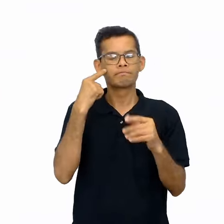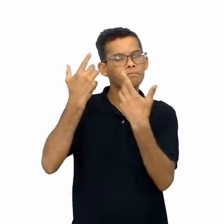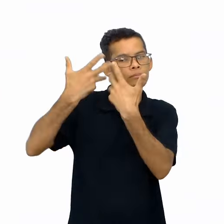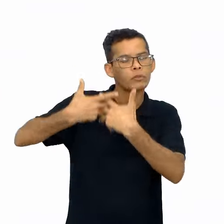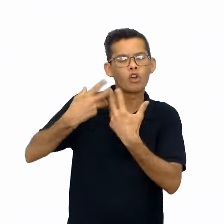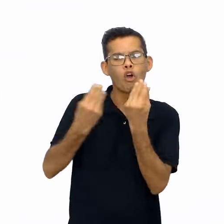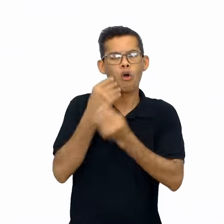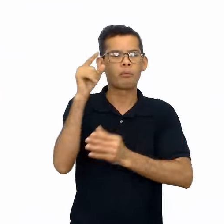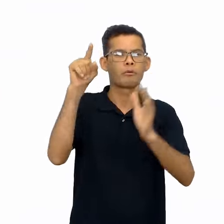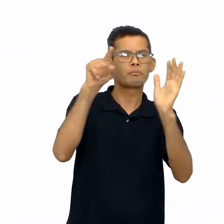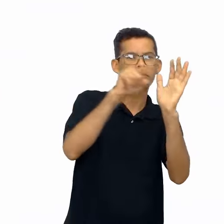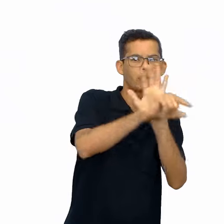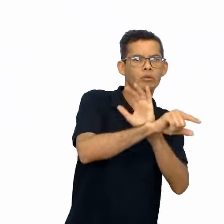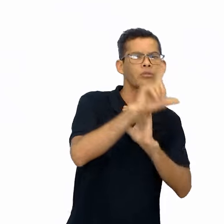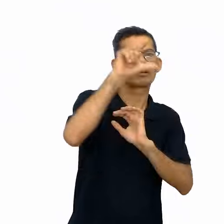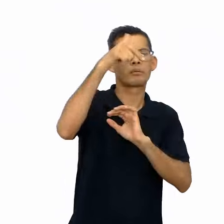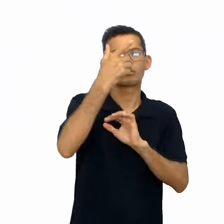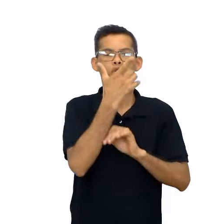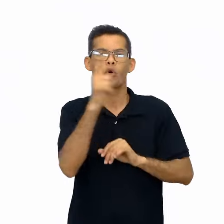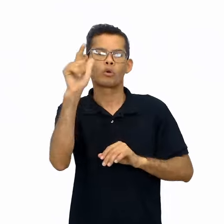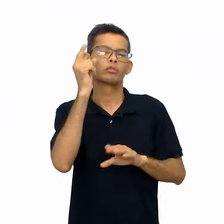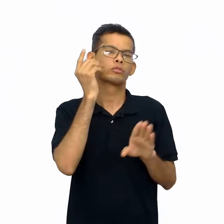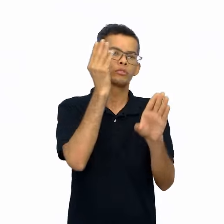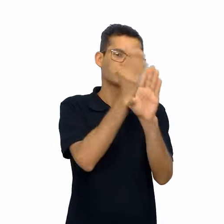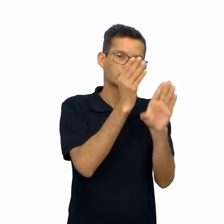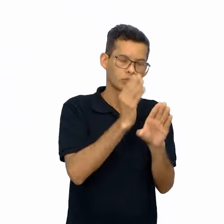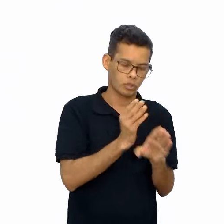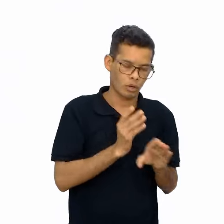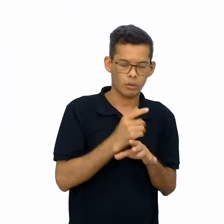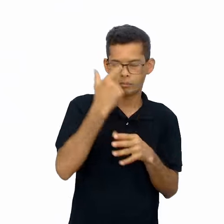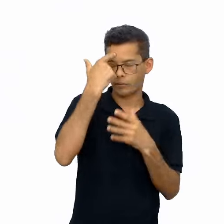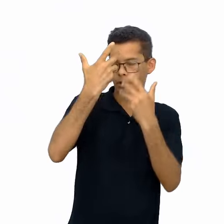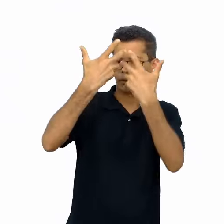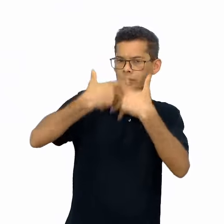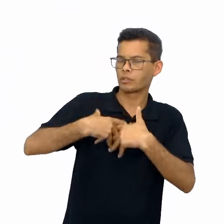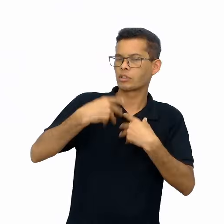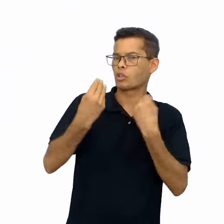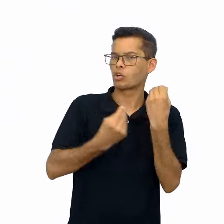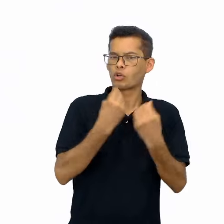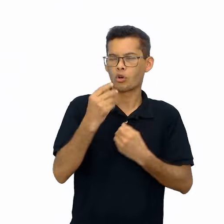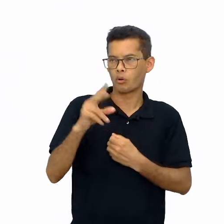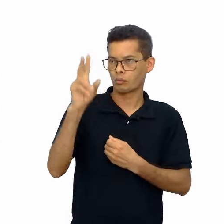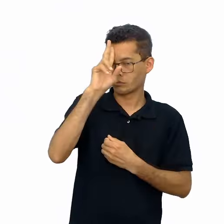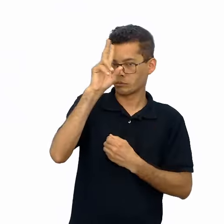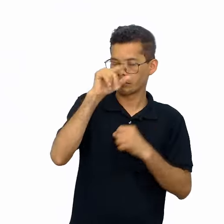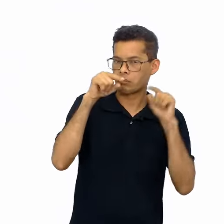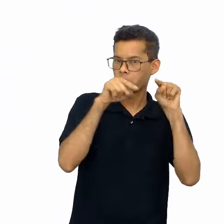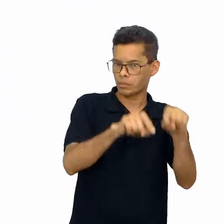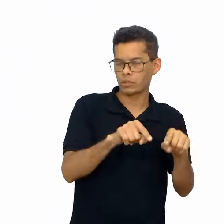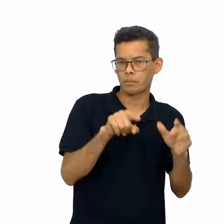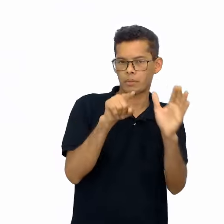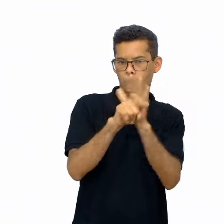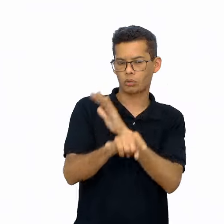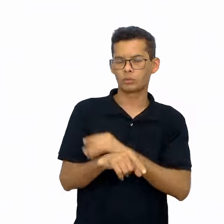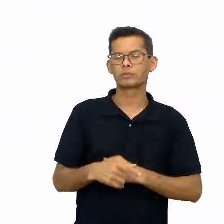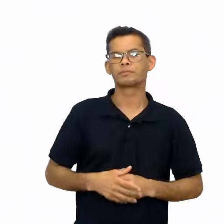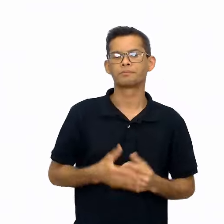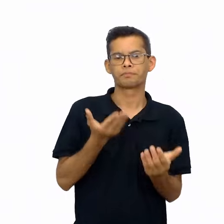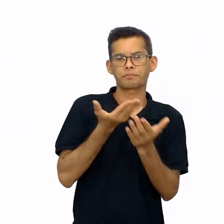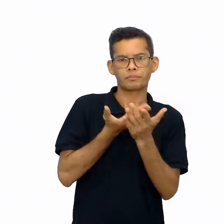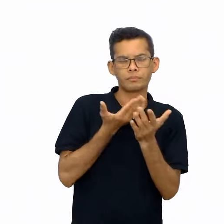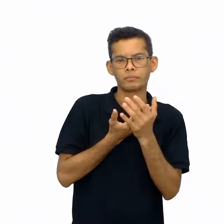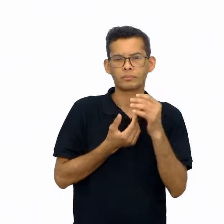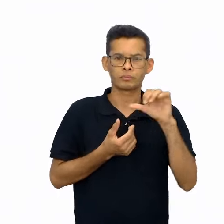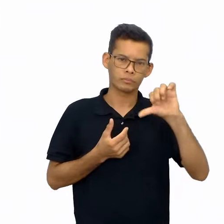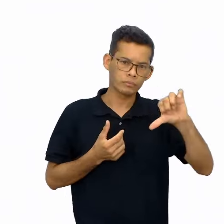devem retomar as características que levantaram e refletir sobre como elas podem aparecer na pergunta. A aula 9